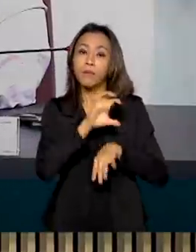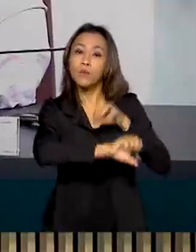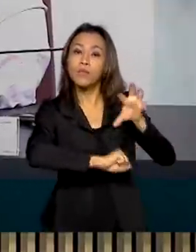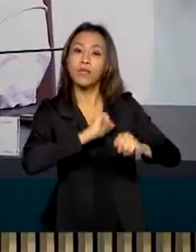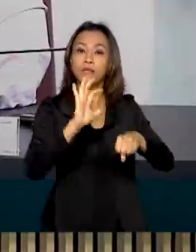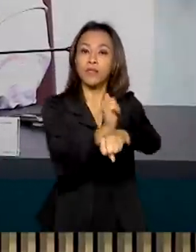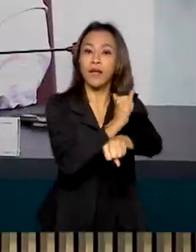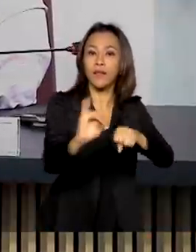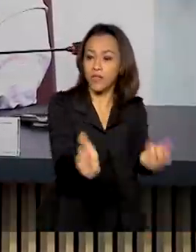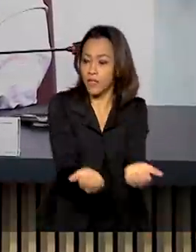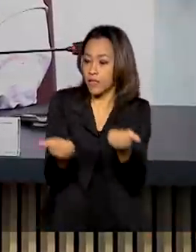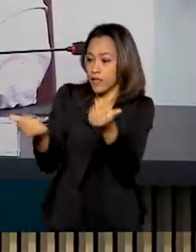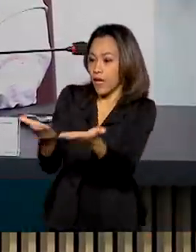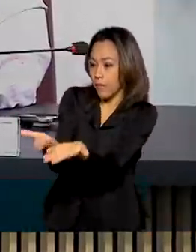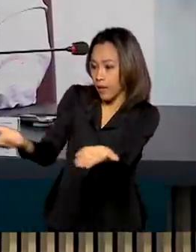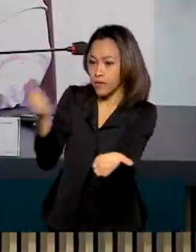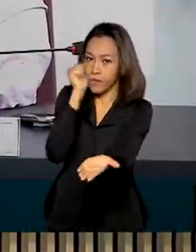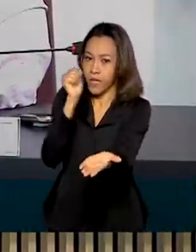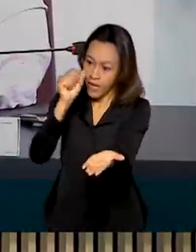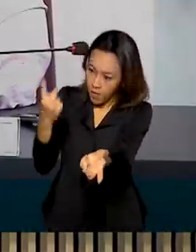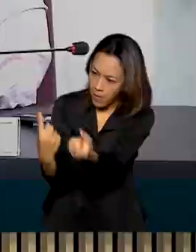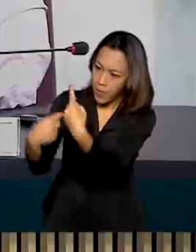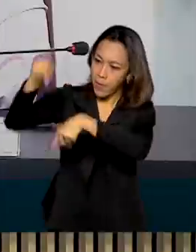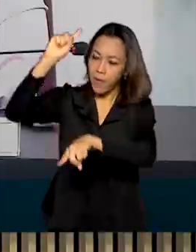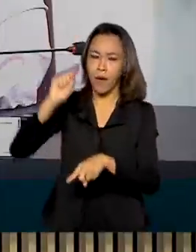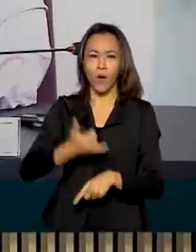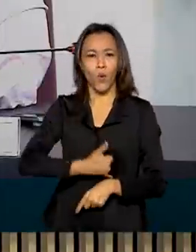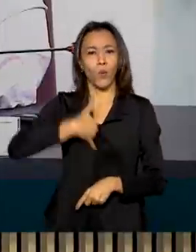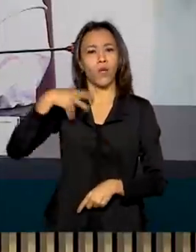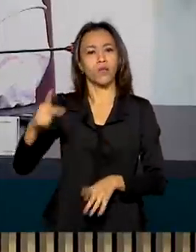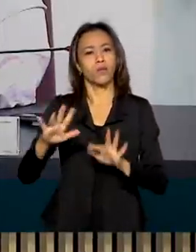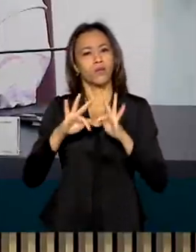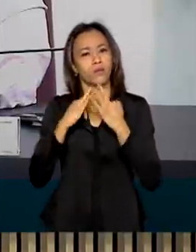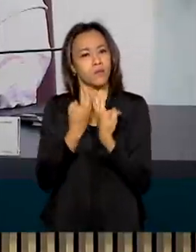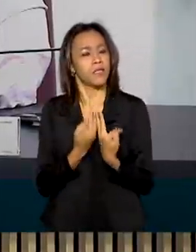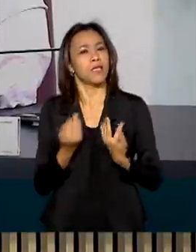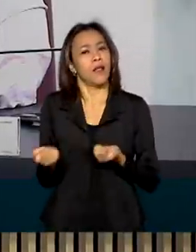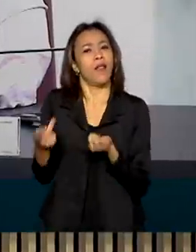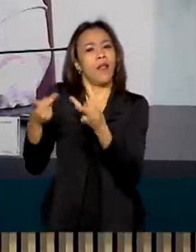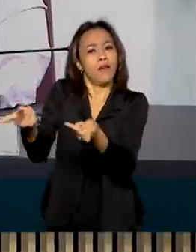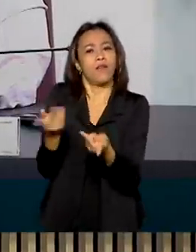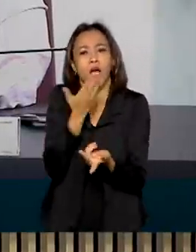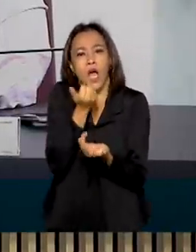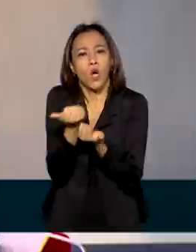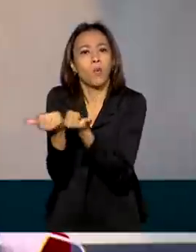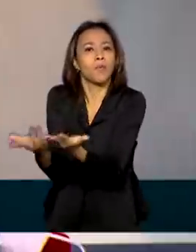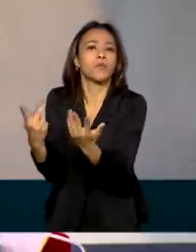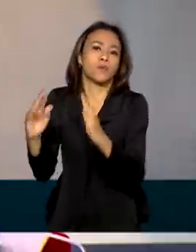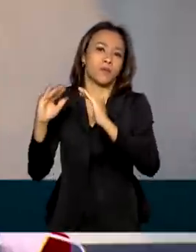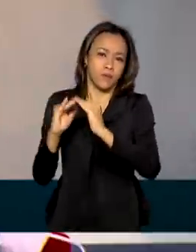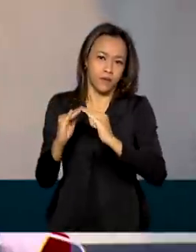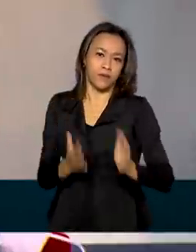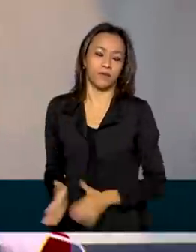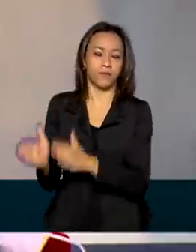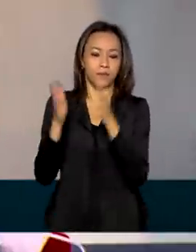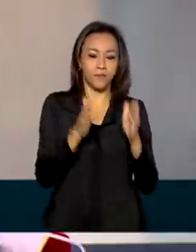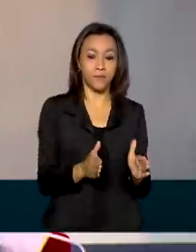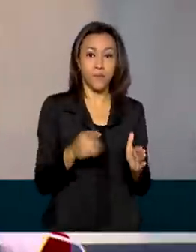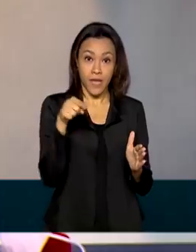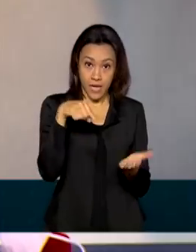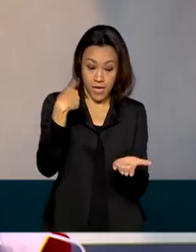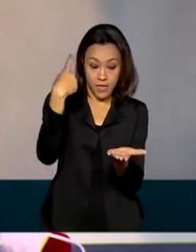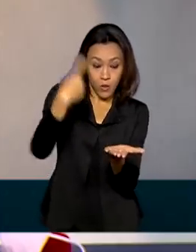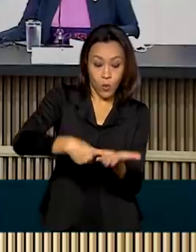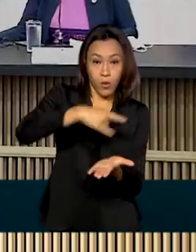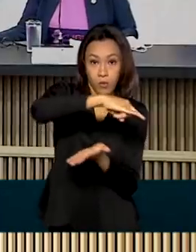que ela possa progredir de vida, orgulhar sua família, não só levar seu sustento, como também trazer uma nova perspectiva. O acordo vai priorizar